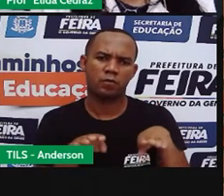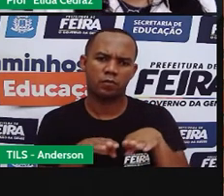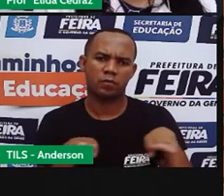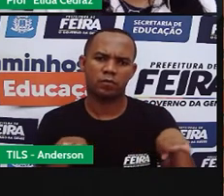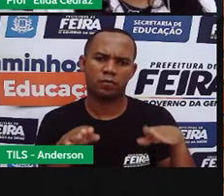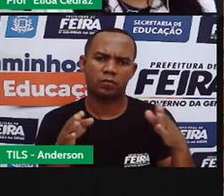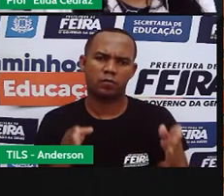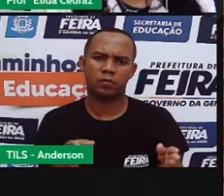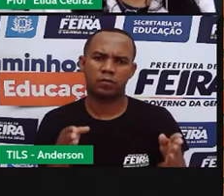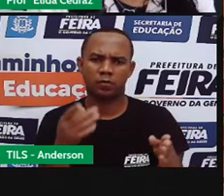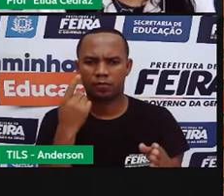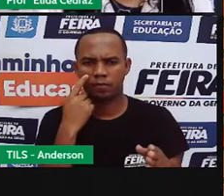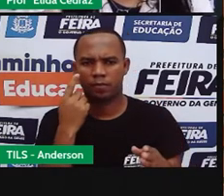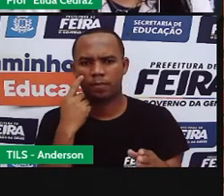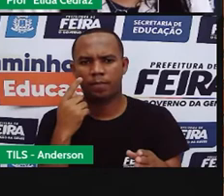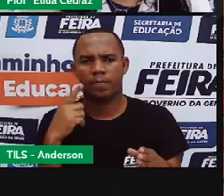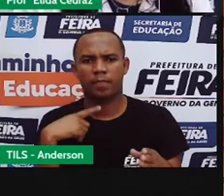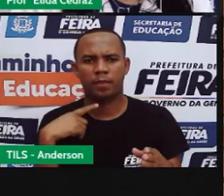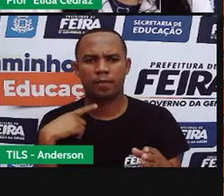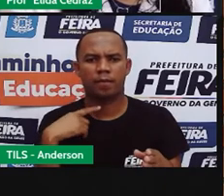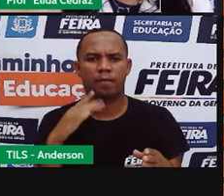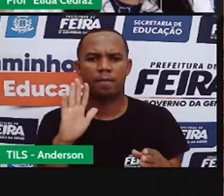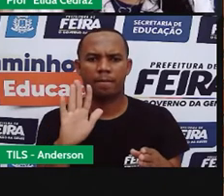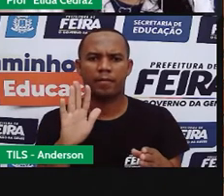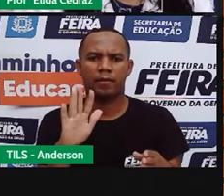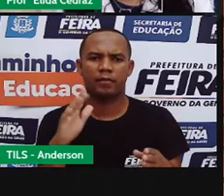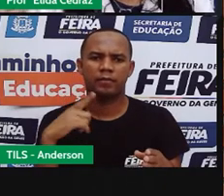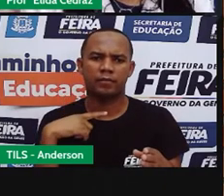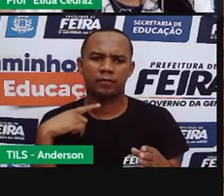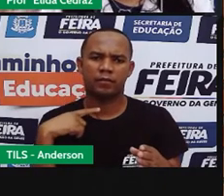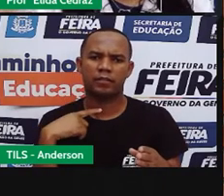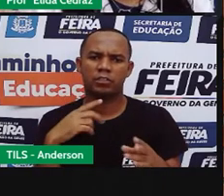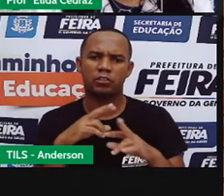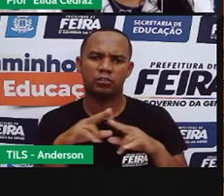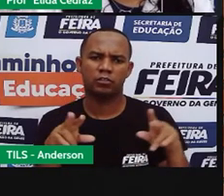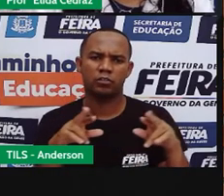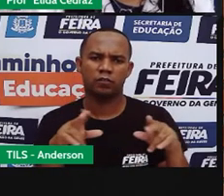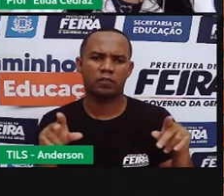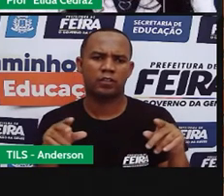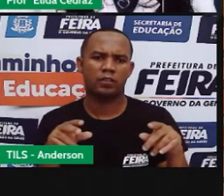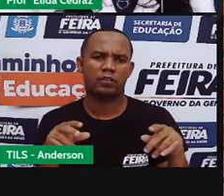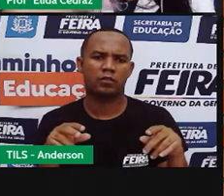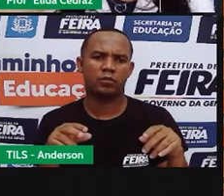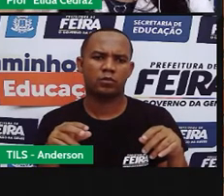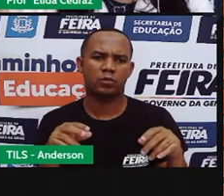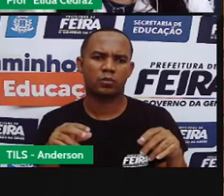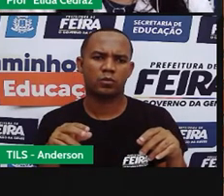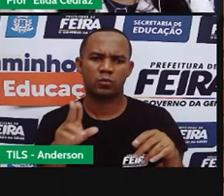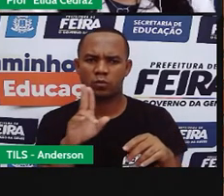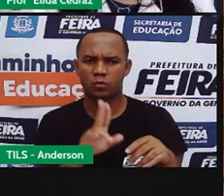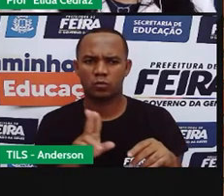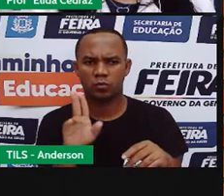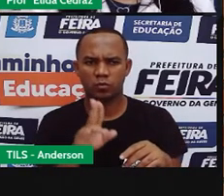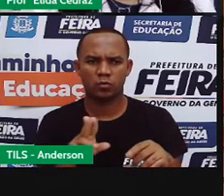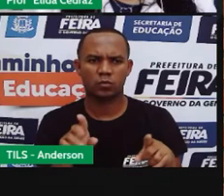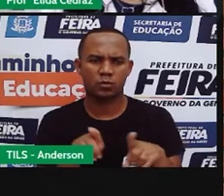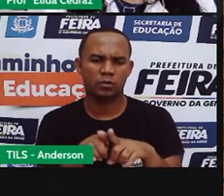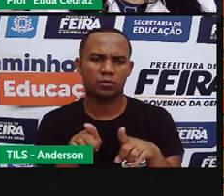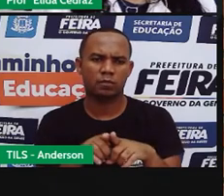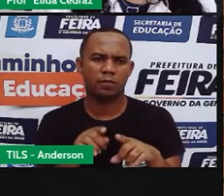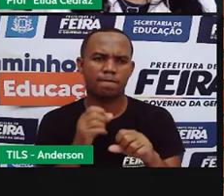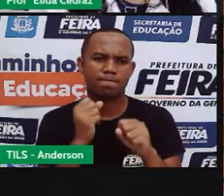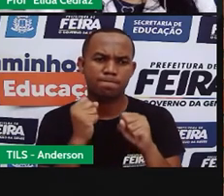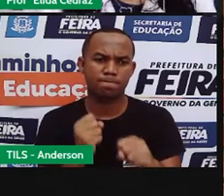cozidos ao chão, mas existem tijolos de outros materiais mais resistentes